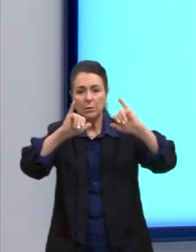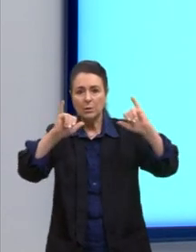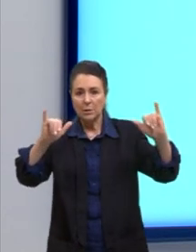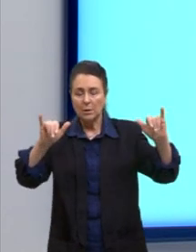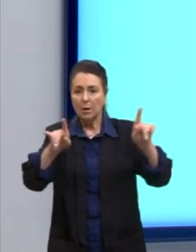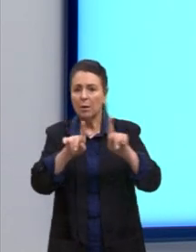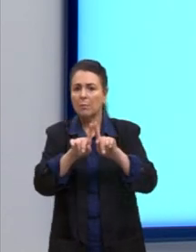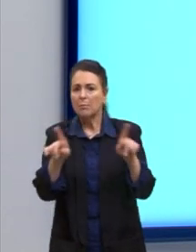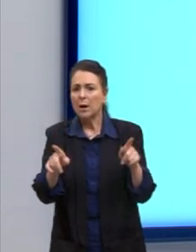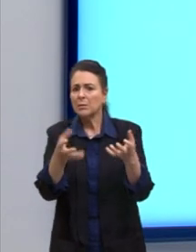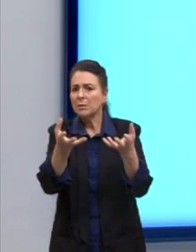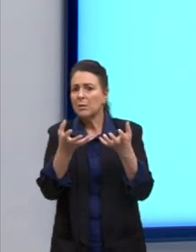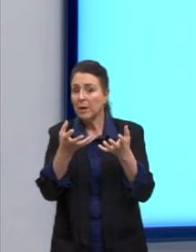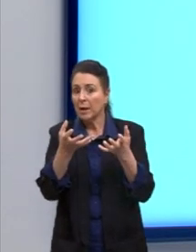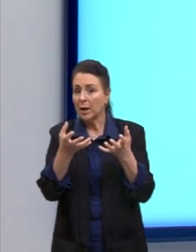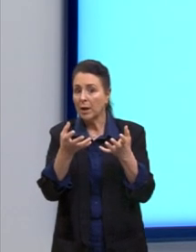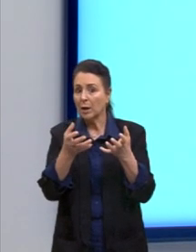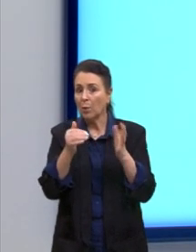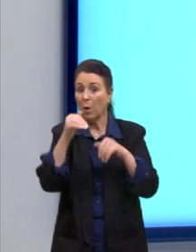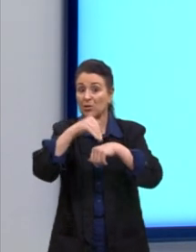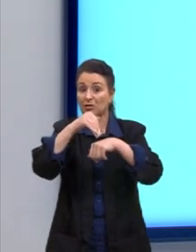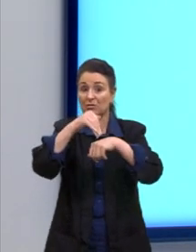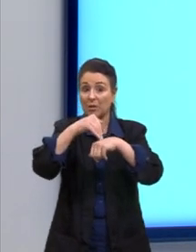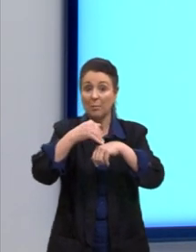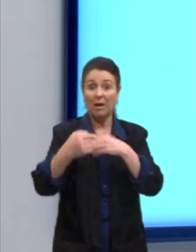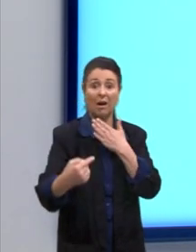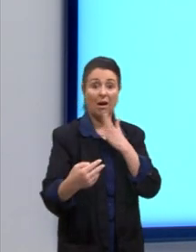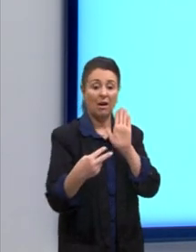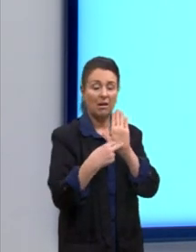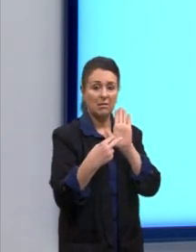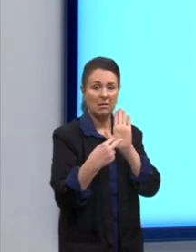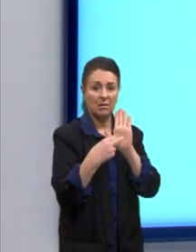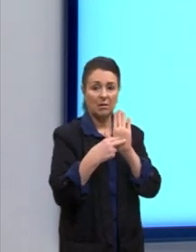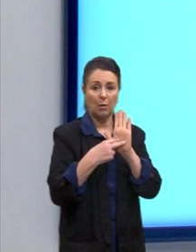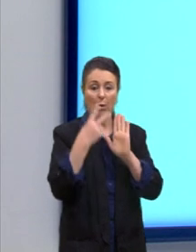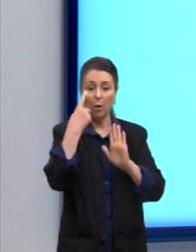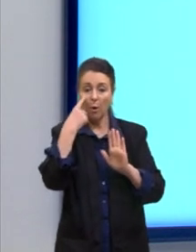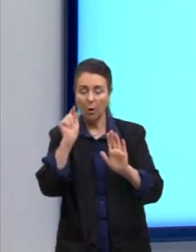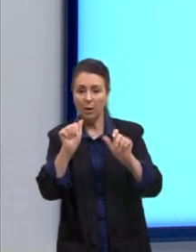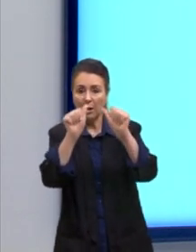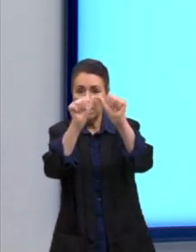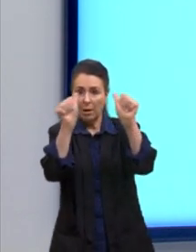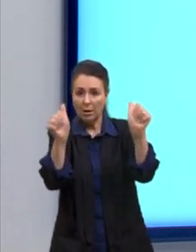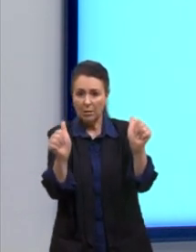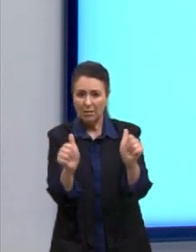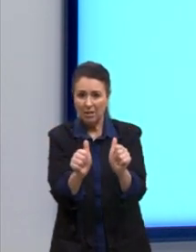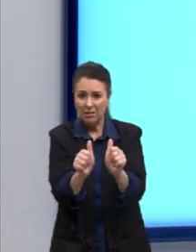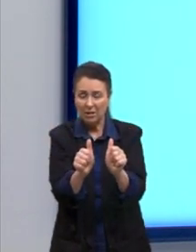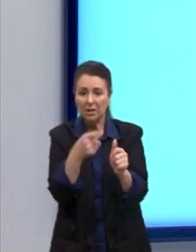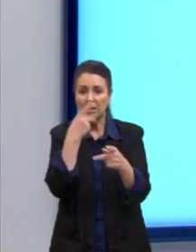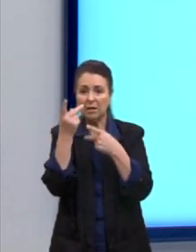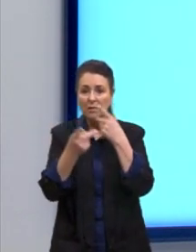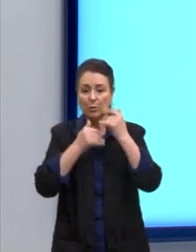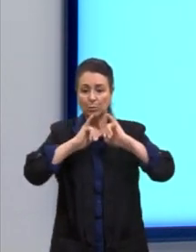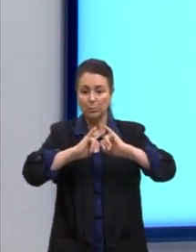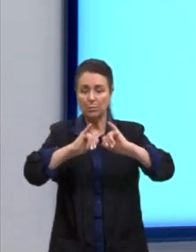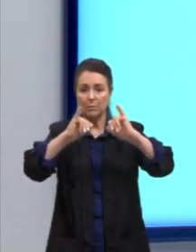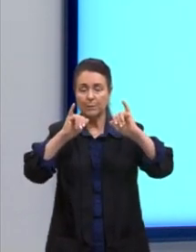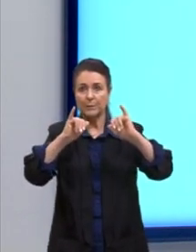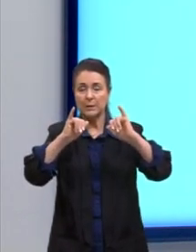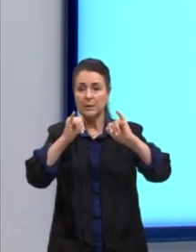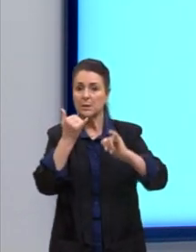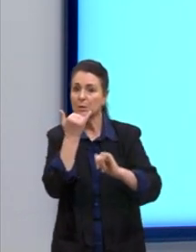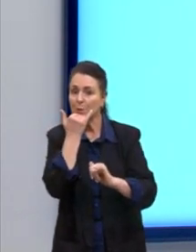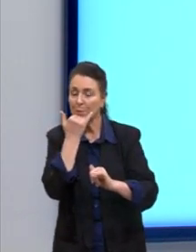Mas o que eu quero alertar vocês aqui quando a gente olha para essa imagem? Que a gente está falando de uma notícia, aliás, de uma